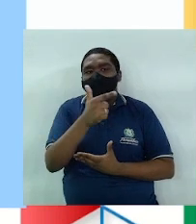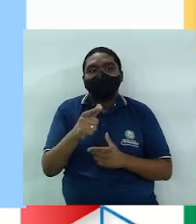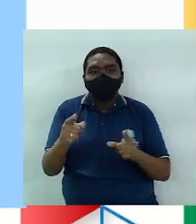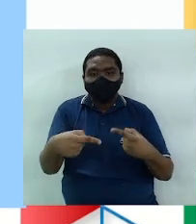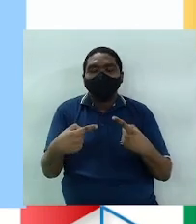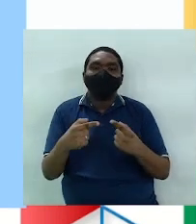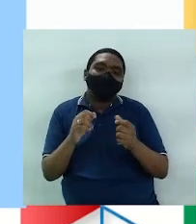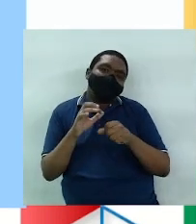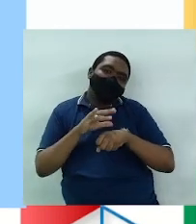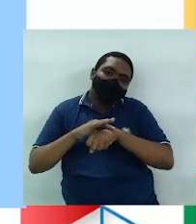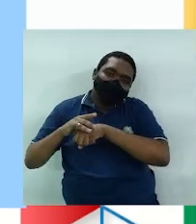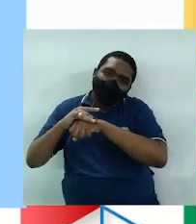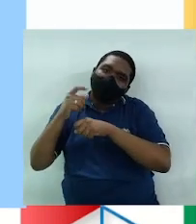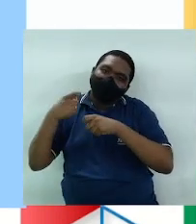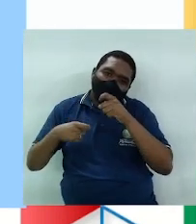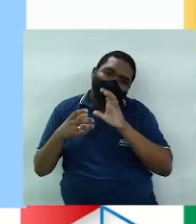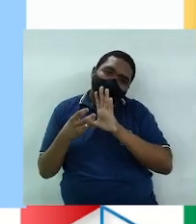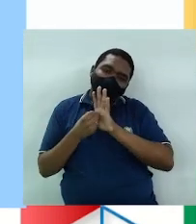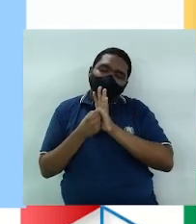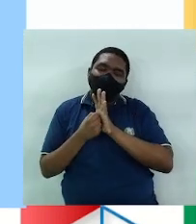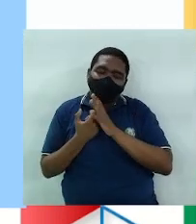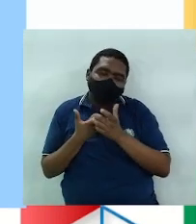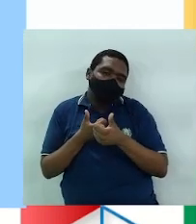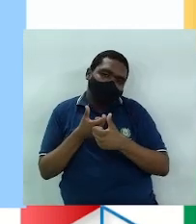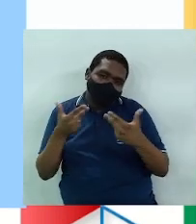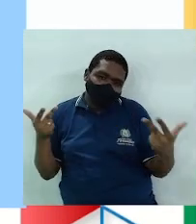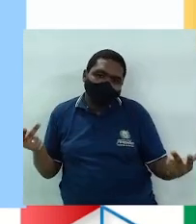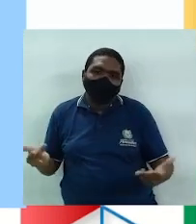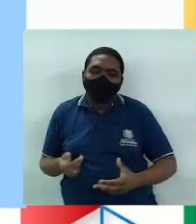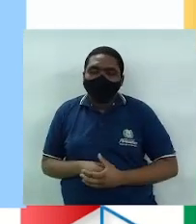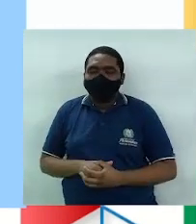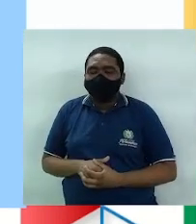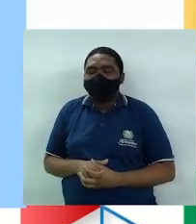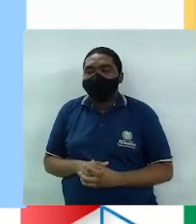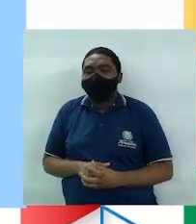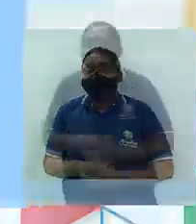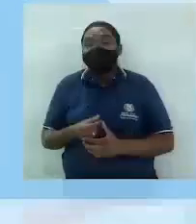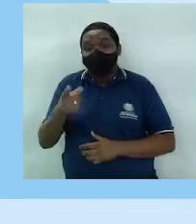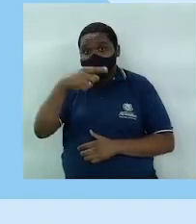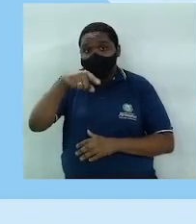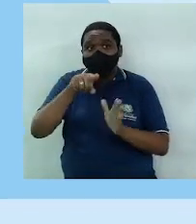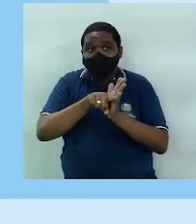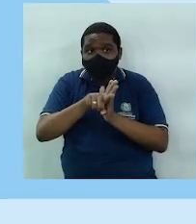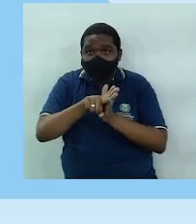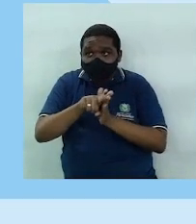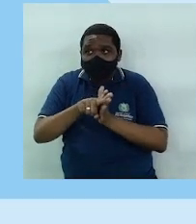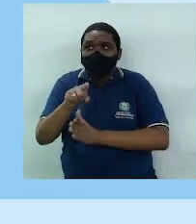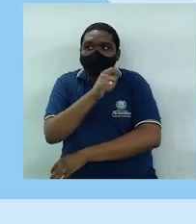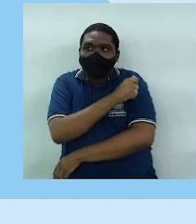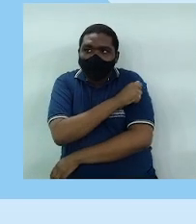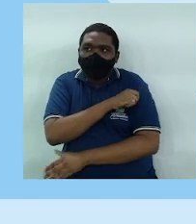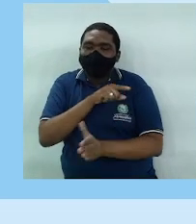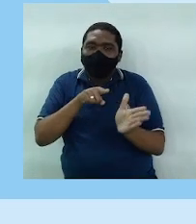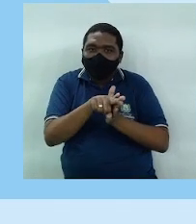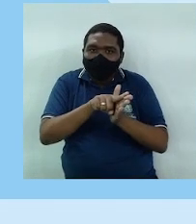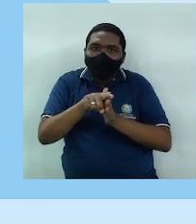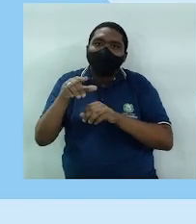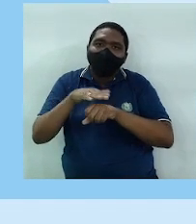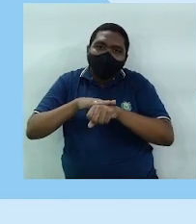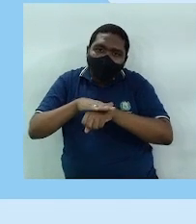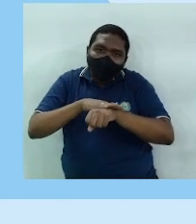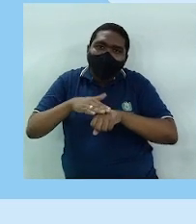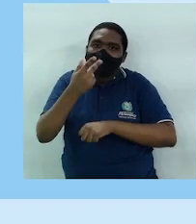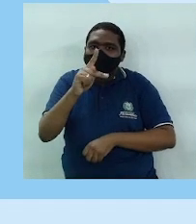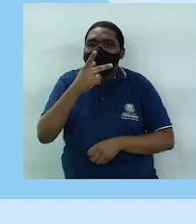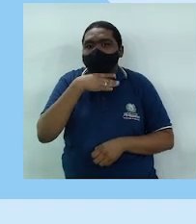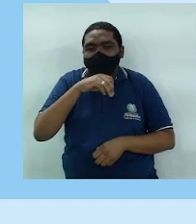DSTs, que é as doenças sexualmente transmissíveis. Tá certo? Pesquisem estudantes. Pesquisem, conversem com seus pais,